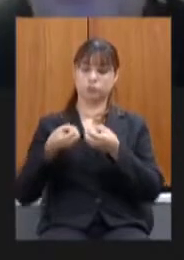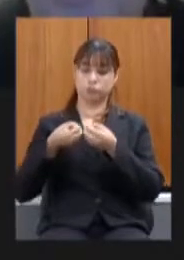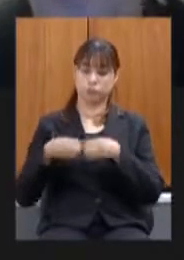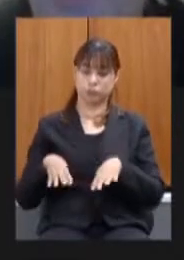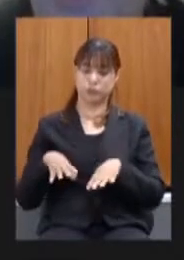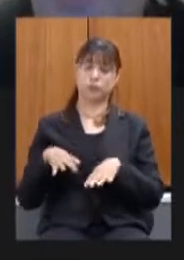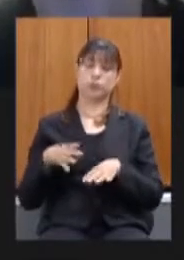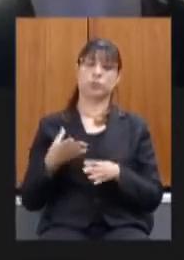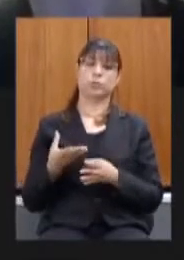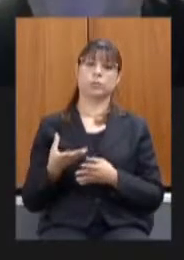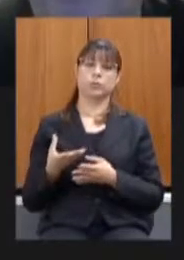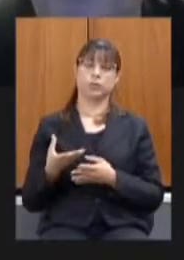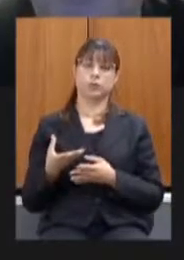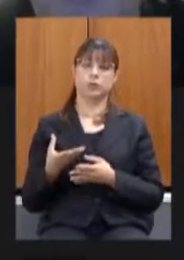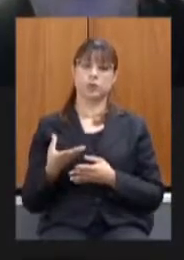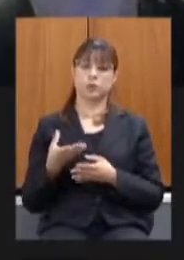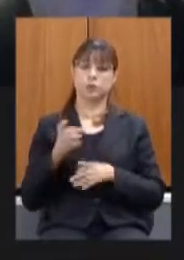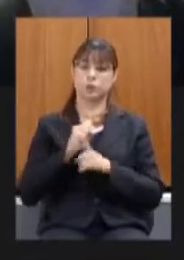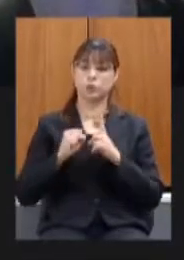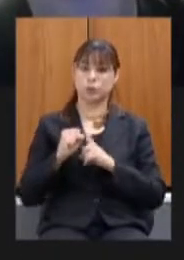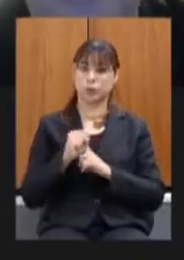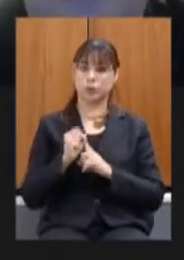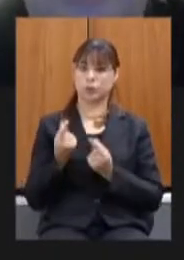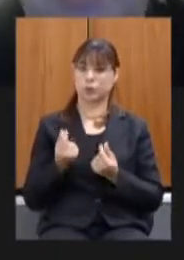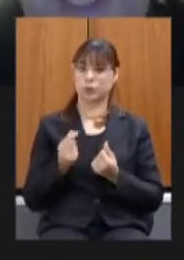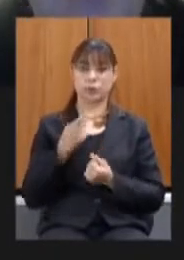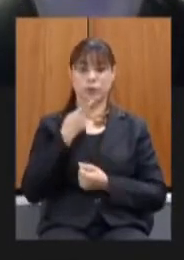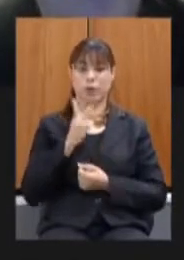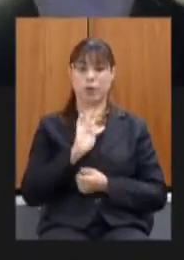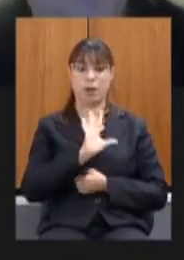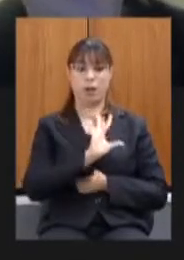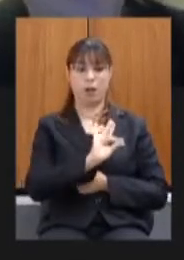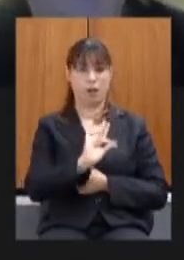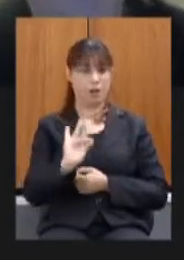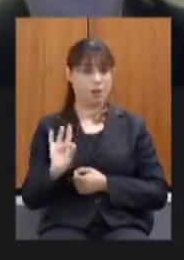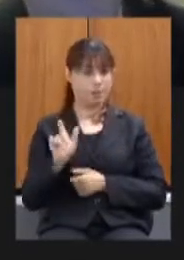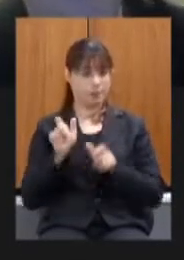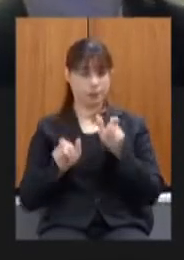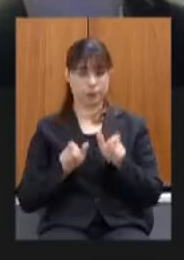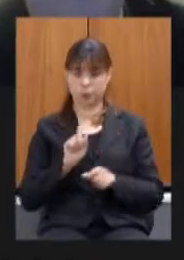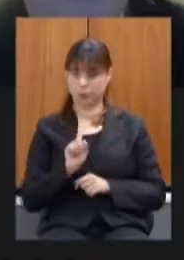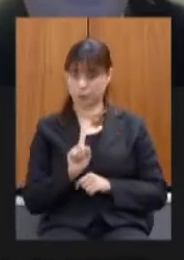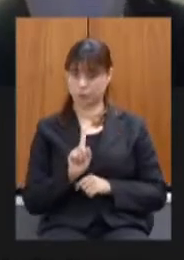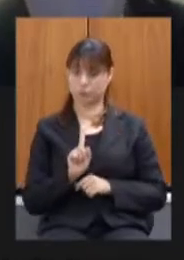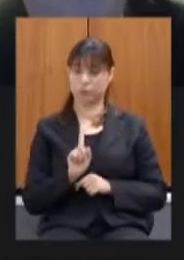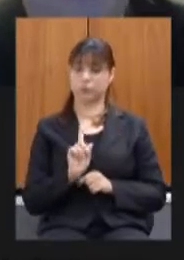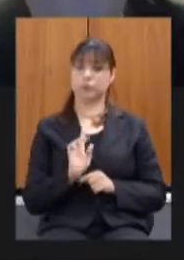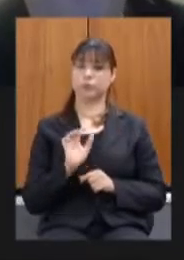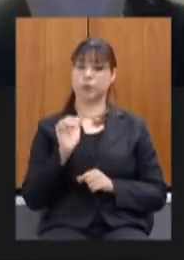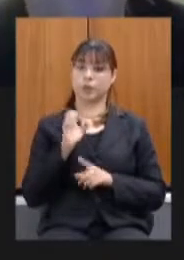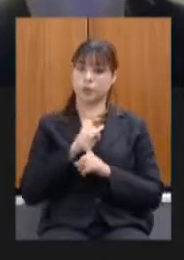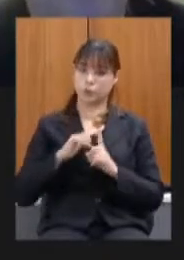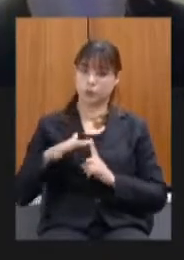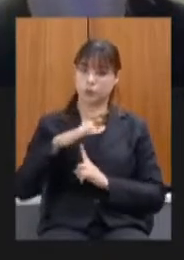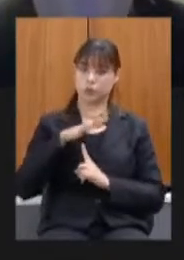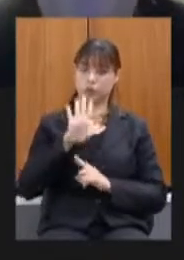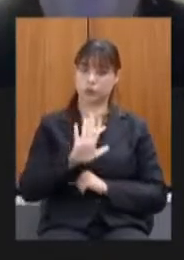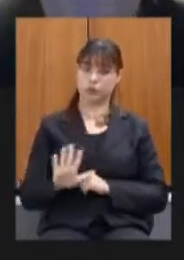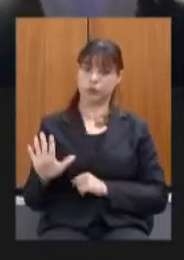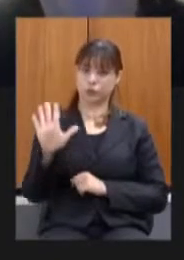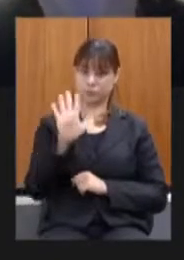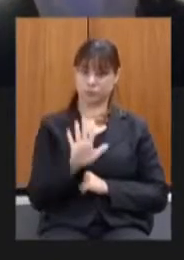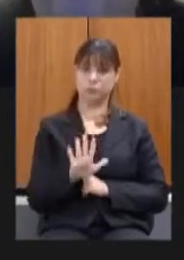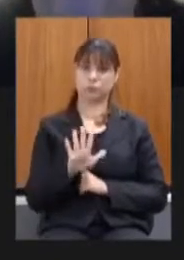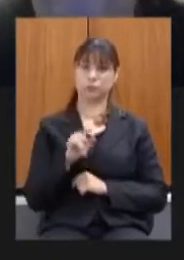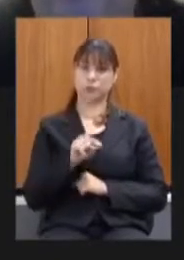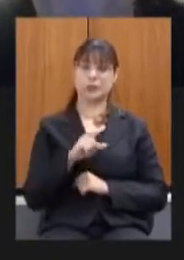sociedade mineira não estou falando de danos individuais é a sociedade como um todo isso aí é baseado